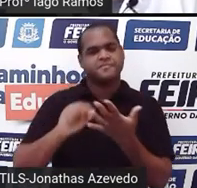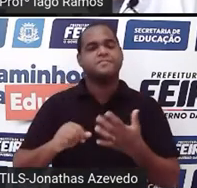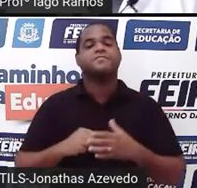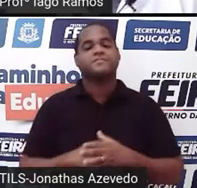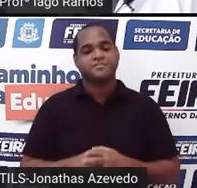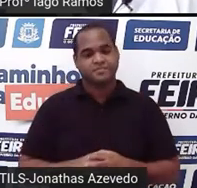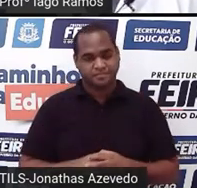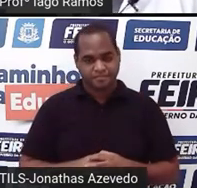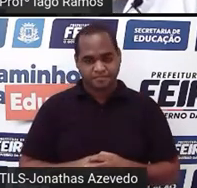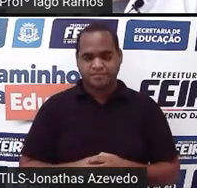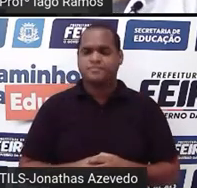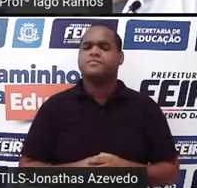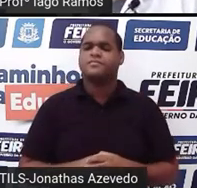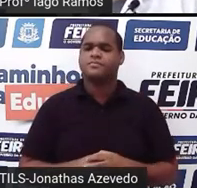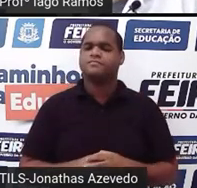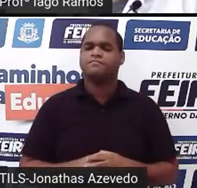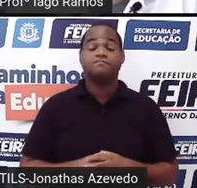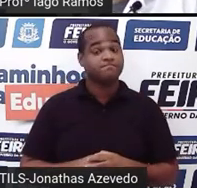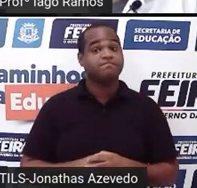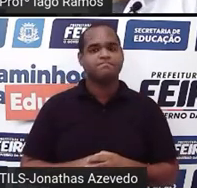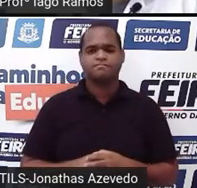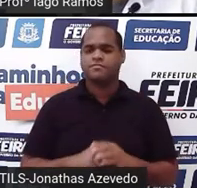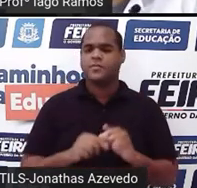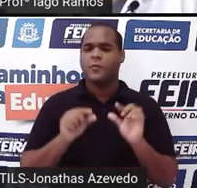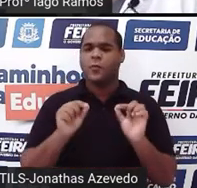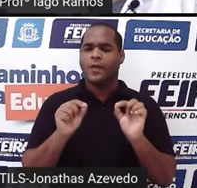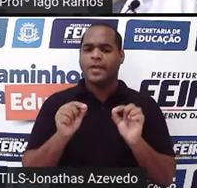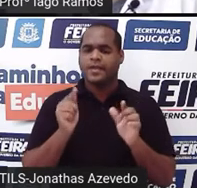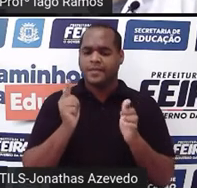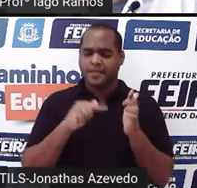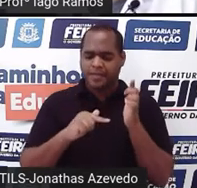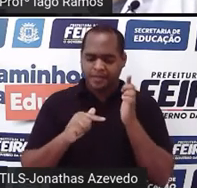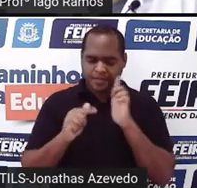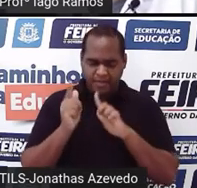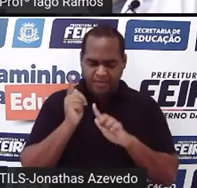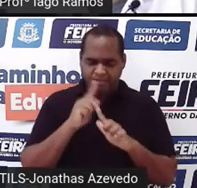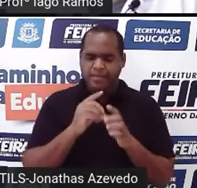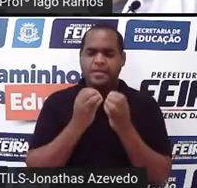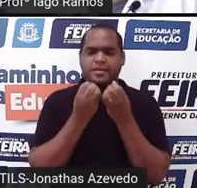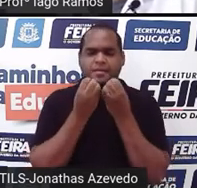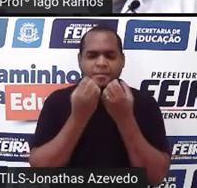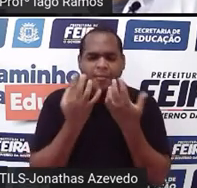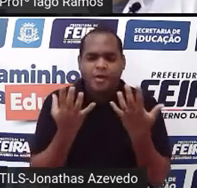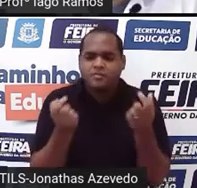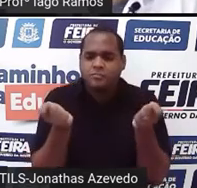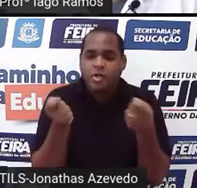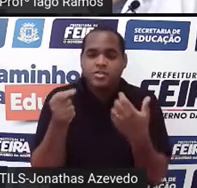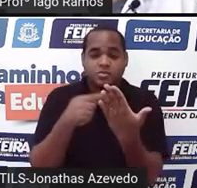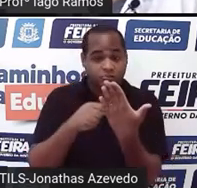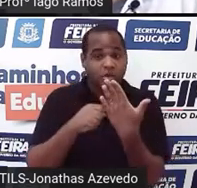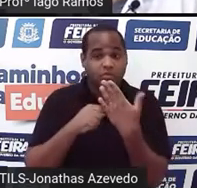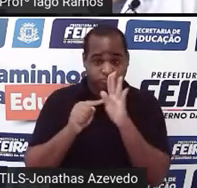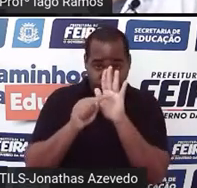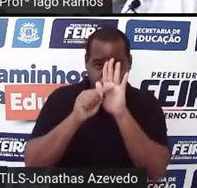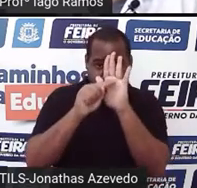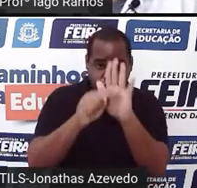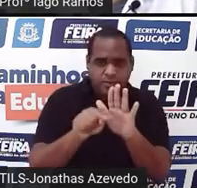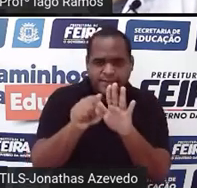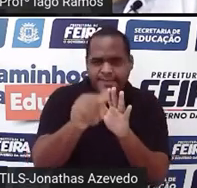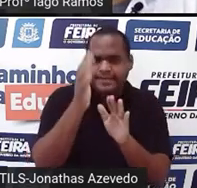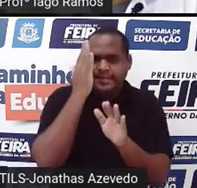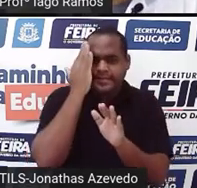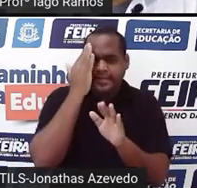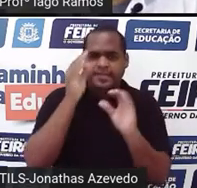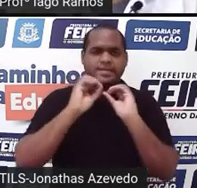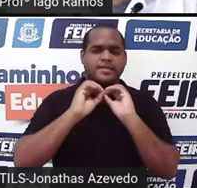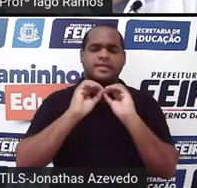volta. Quais são as vantagens, né? Quais são os benefícios, né? O que é que